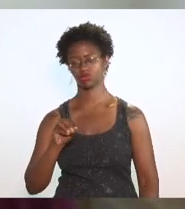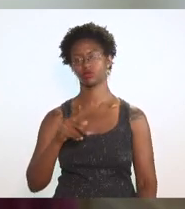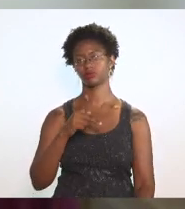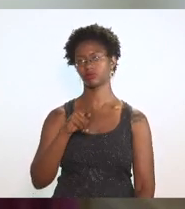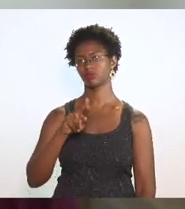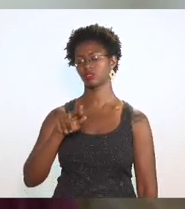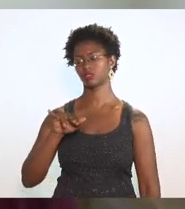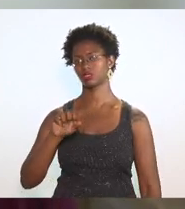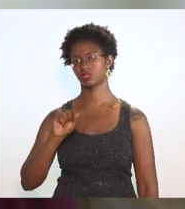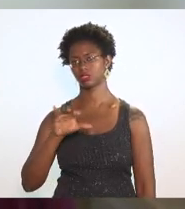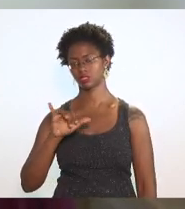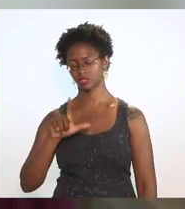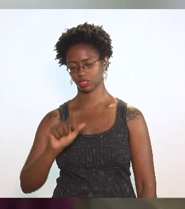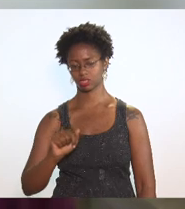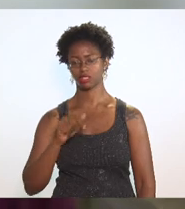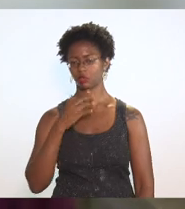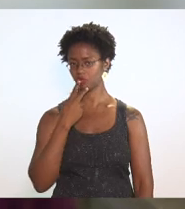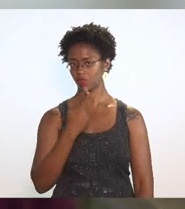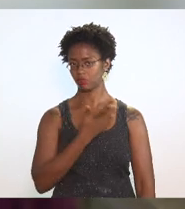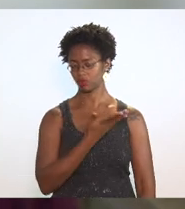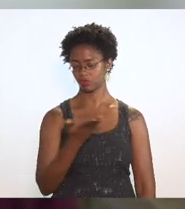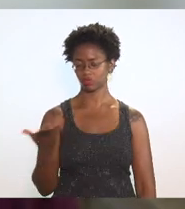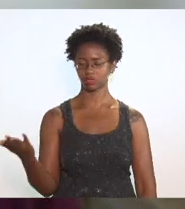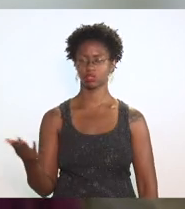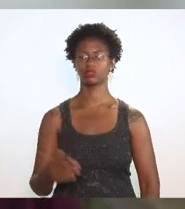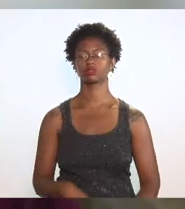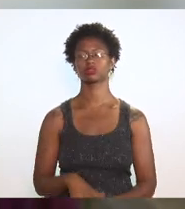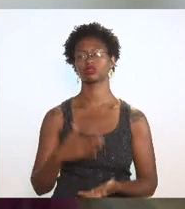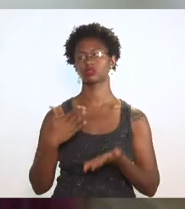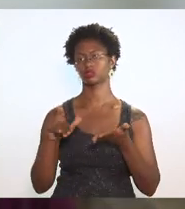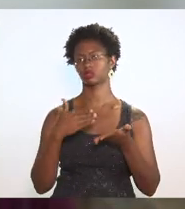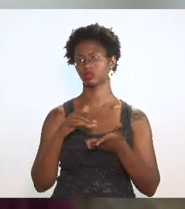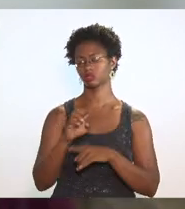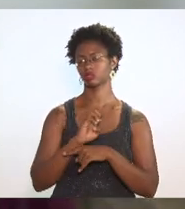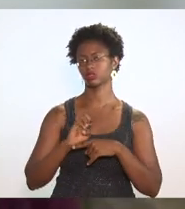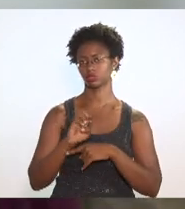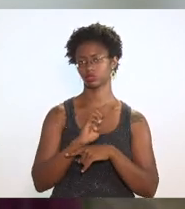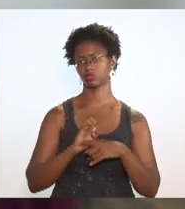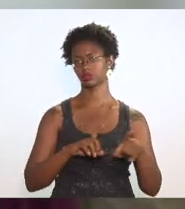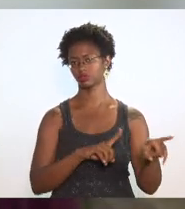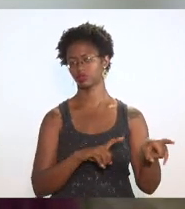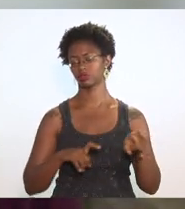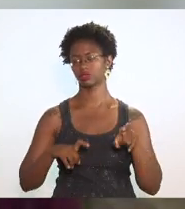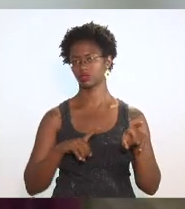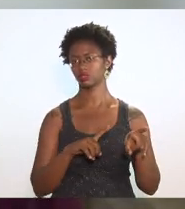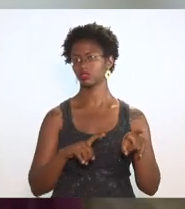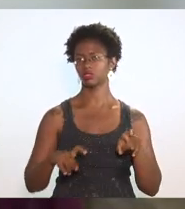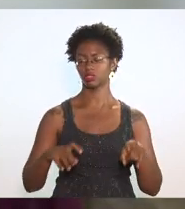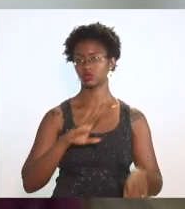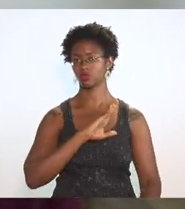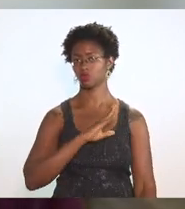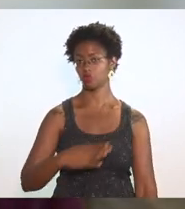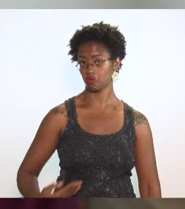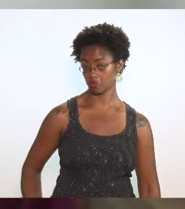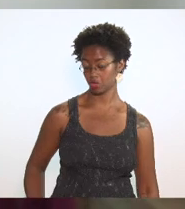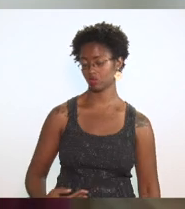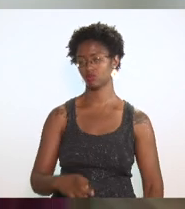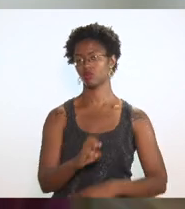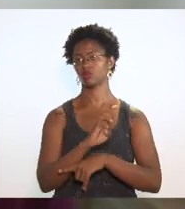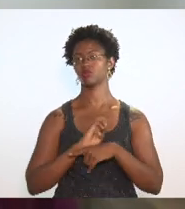que a Secretaria de Estado de Fazenda e aí eu digo o governo do Estado